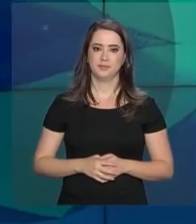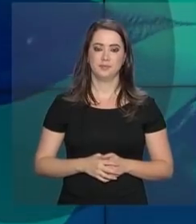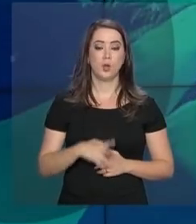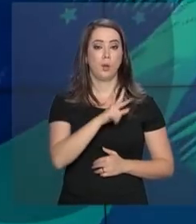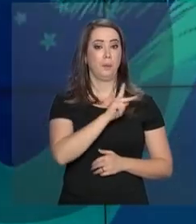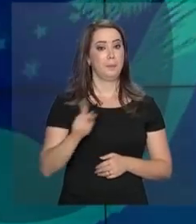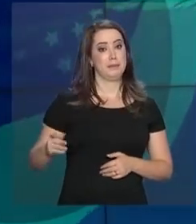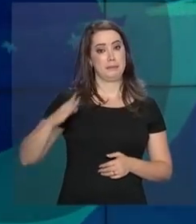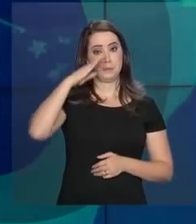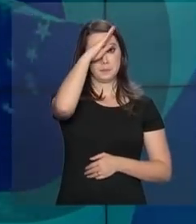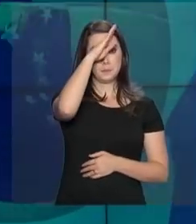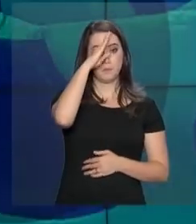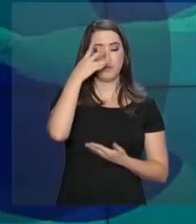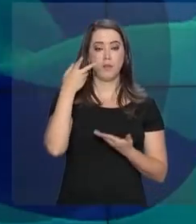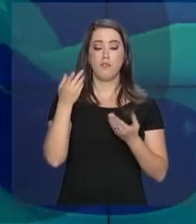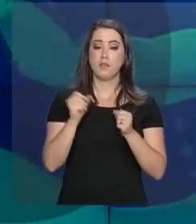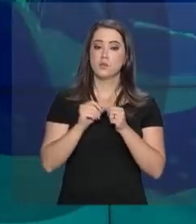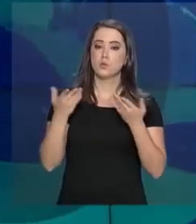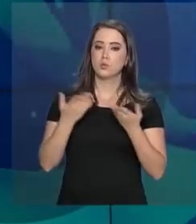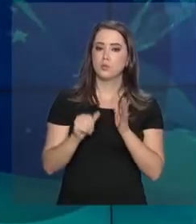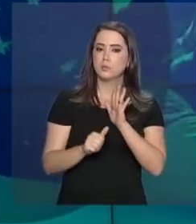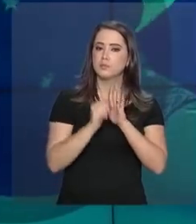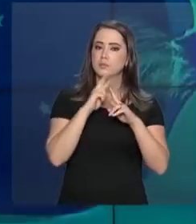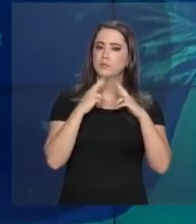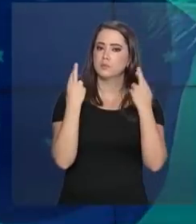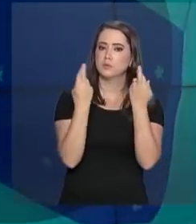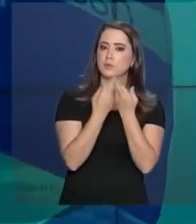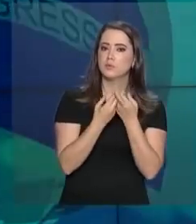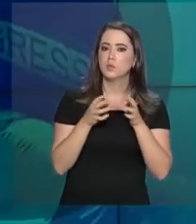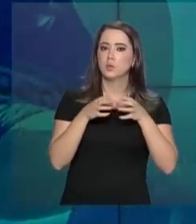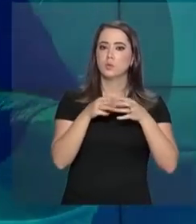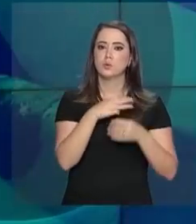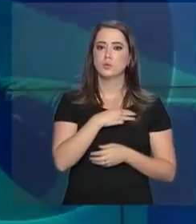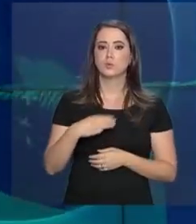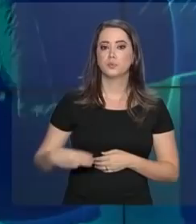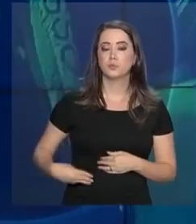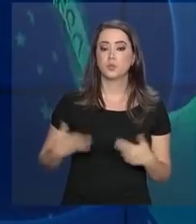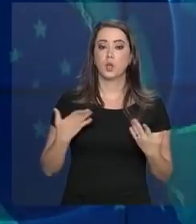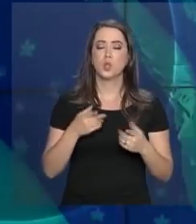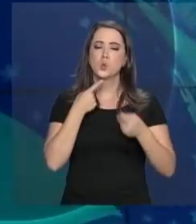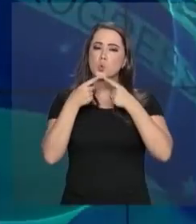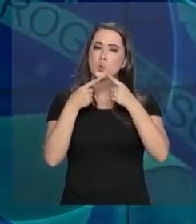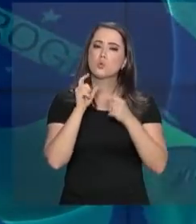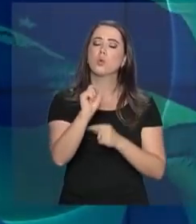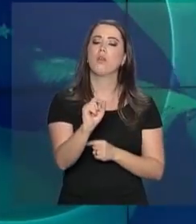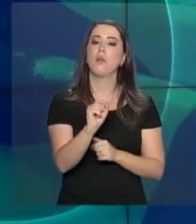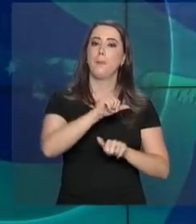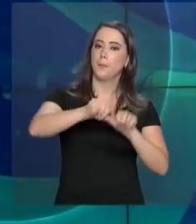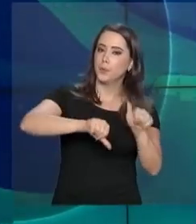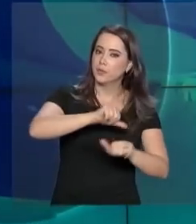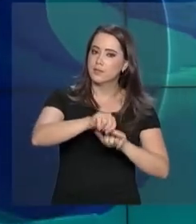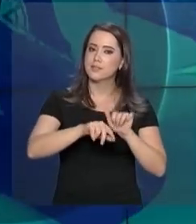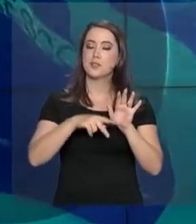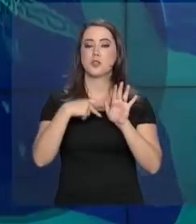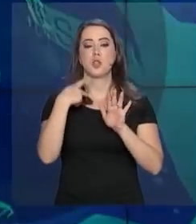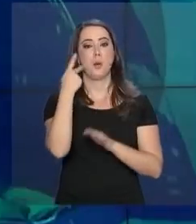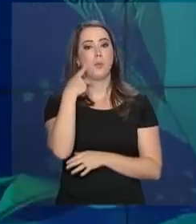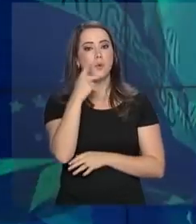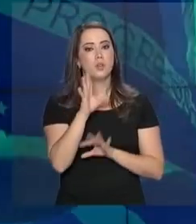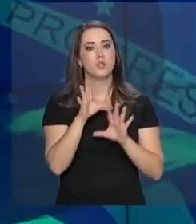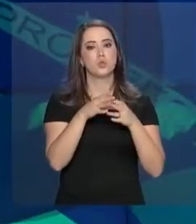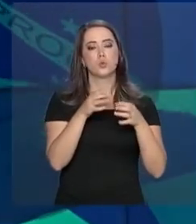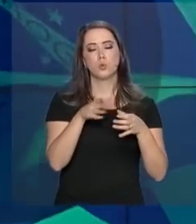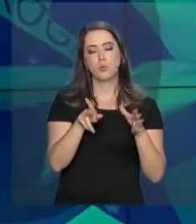O presidente Jair Bolsonaro realizou hoje a primeira reunião ministerial. Foram discutidas mudanças na política e na